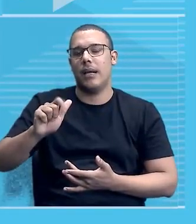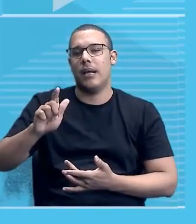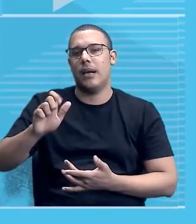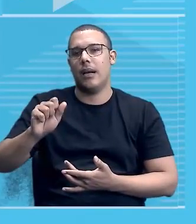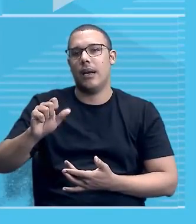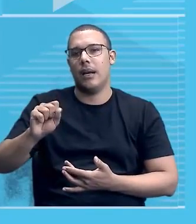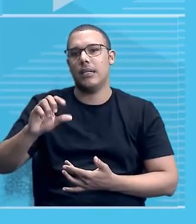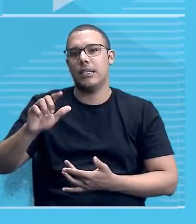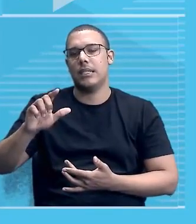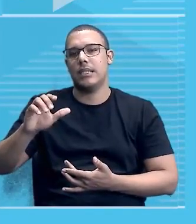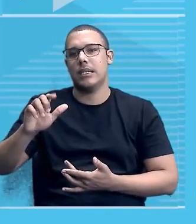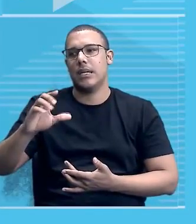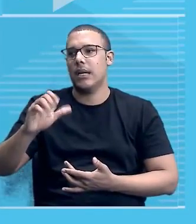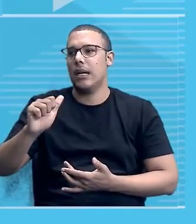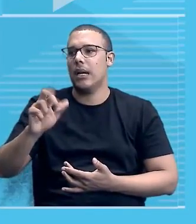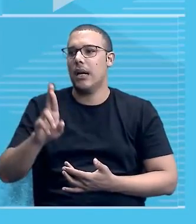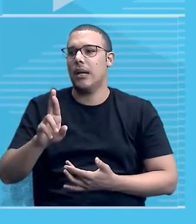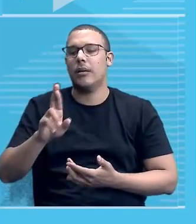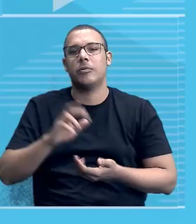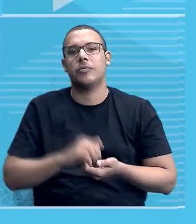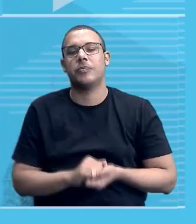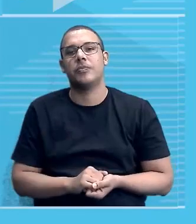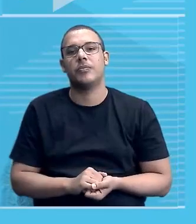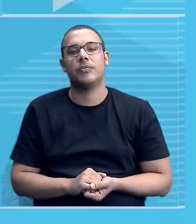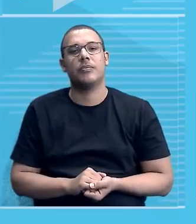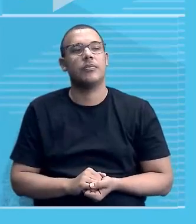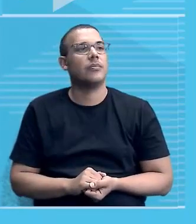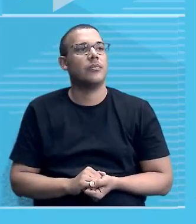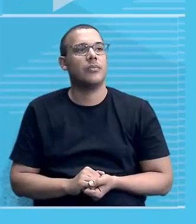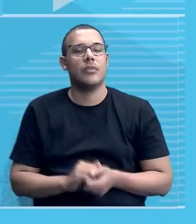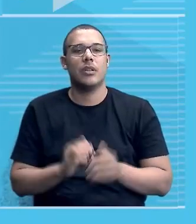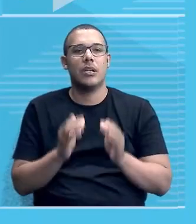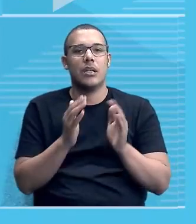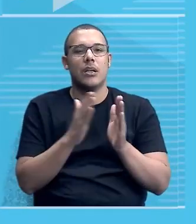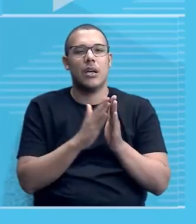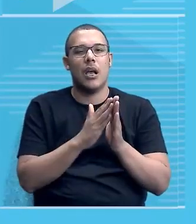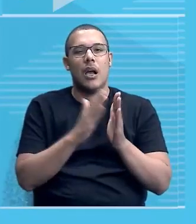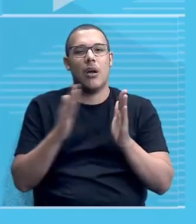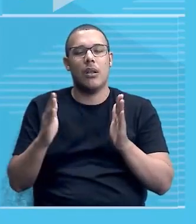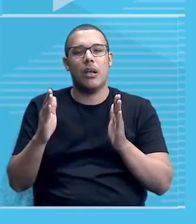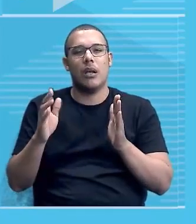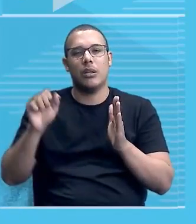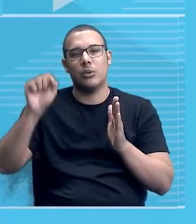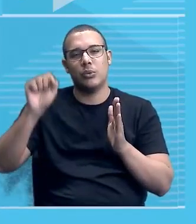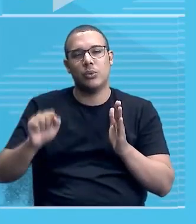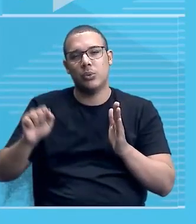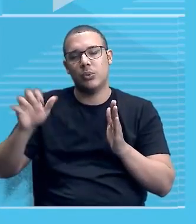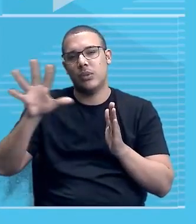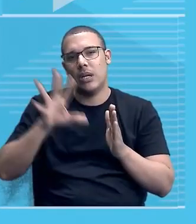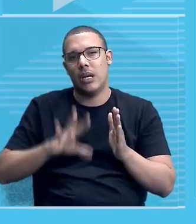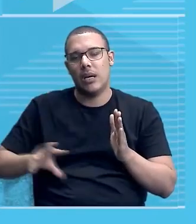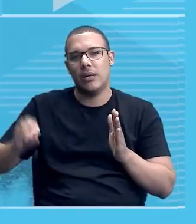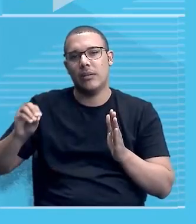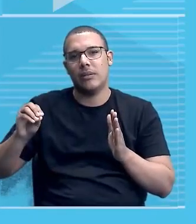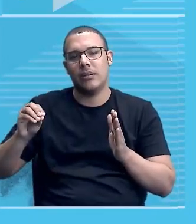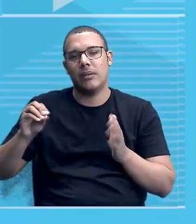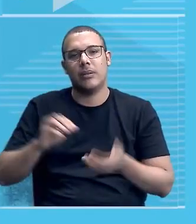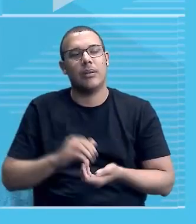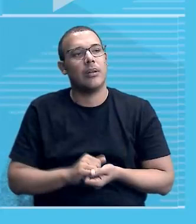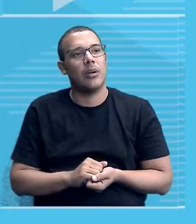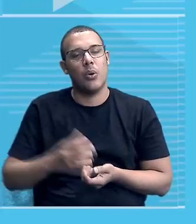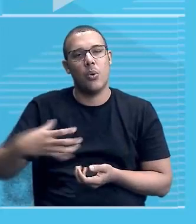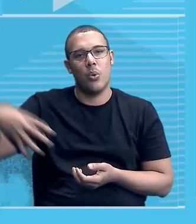Madagascar? Está aqui, no Globo, está vendo? Fica ali ao lado da, no sul da África, né, a era de Madagascar. O reino de